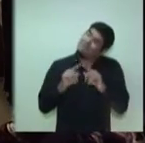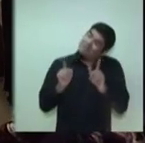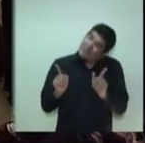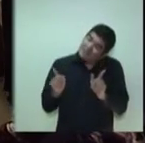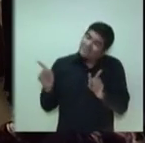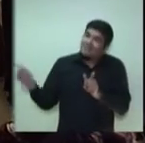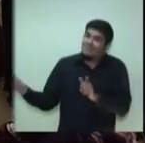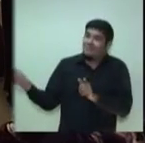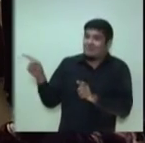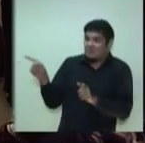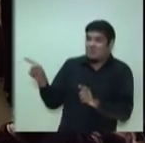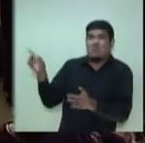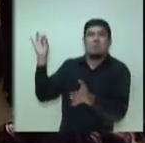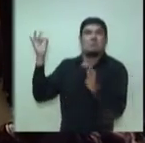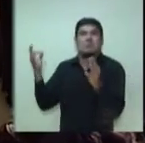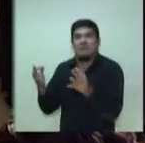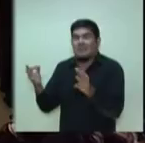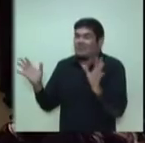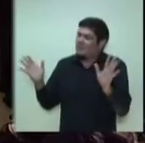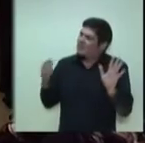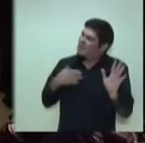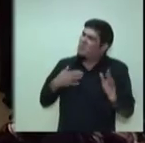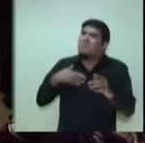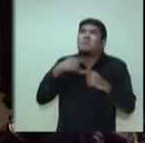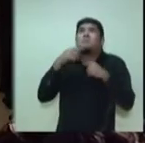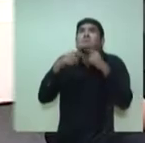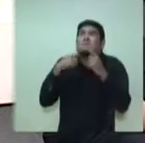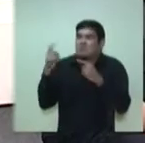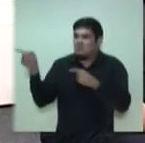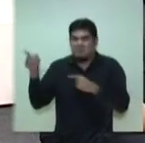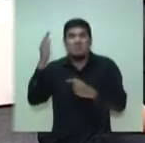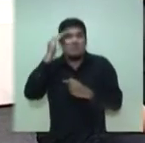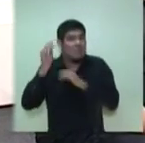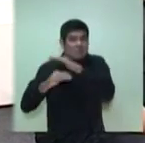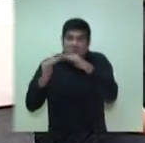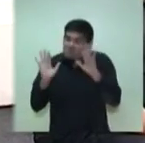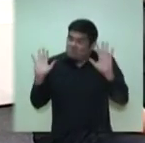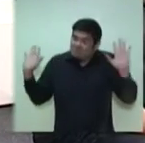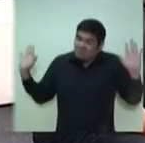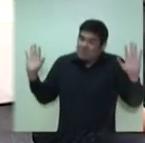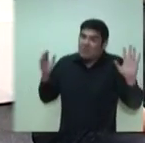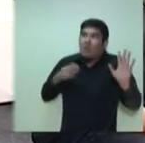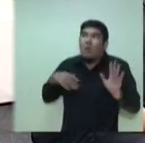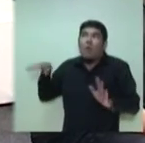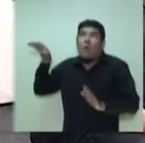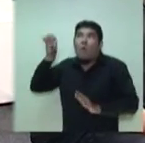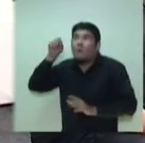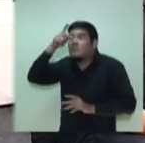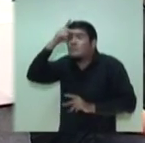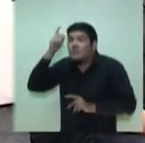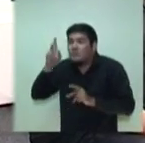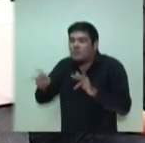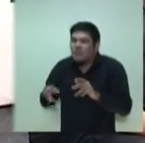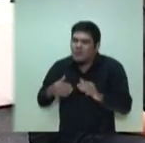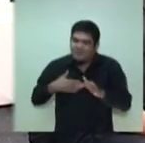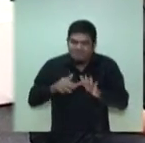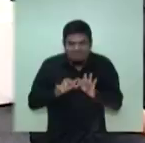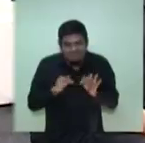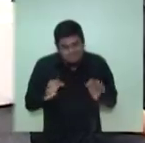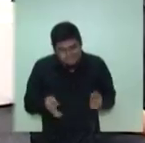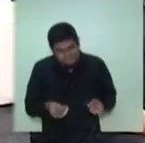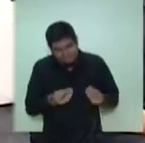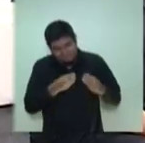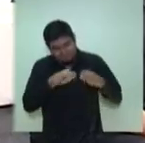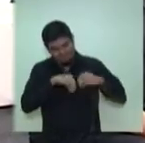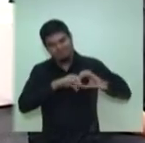candidato parece cheio de muitas certezas. Eu sou um homem que tem dúvidas, porque eu simplesmente ouço as pessoas e cultivo uma enorme humildade no meu coração.